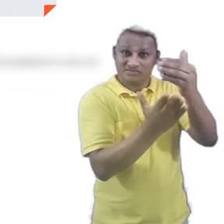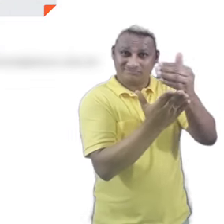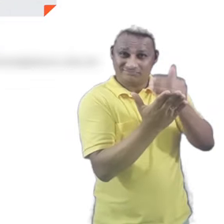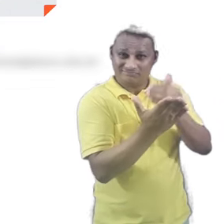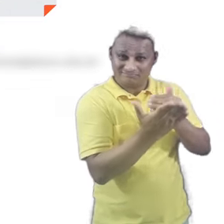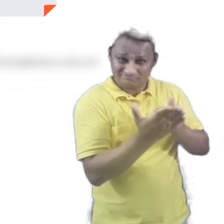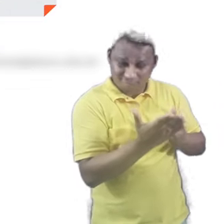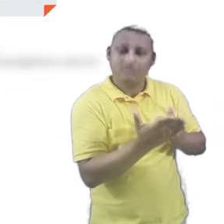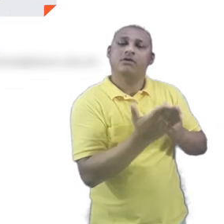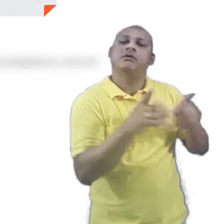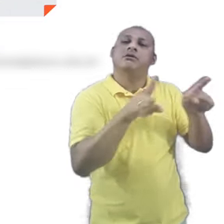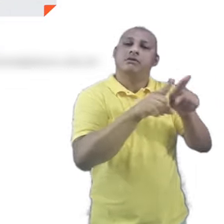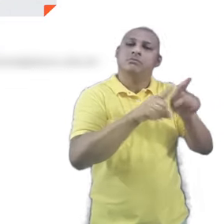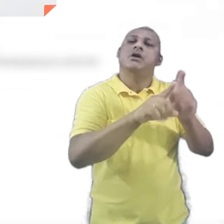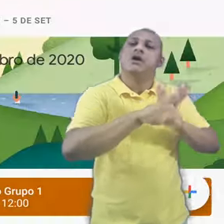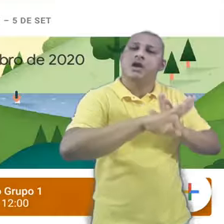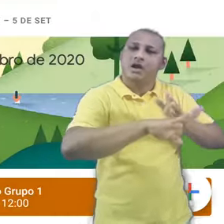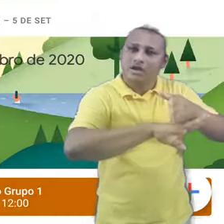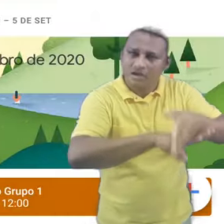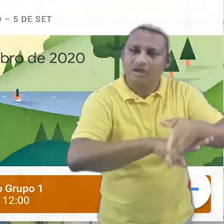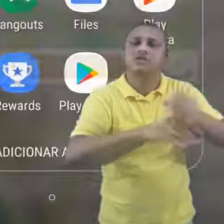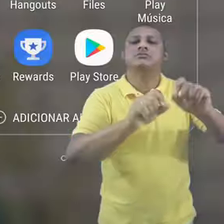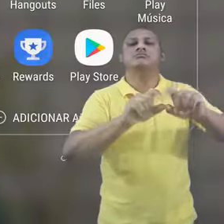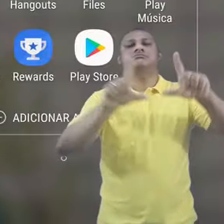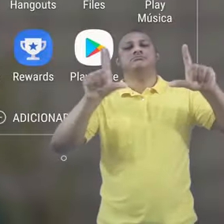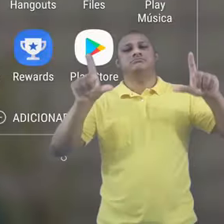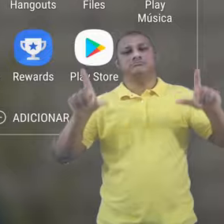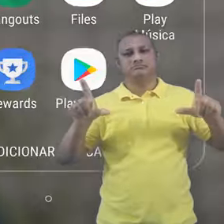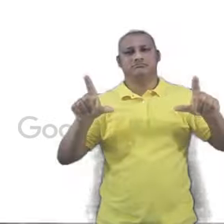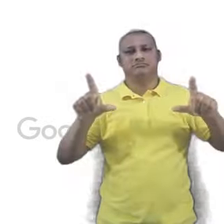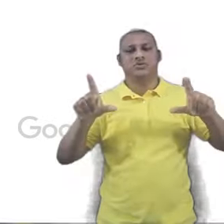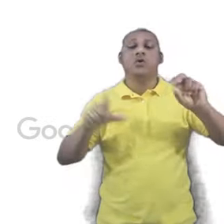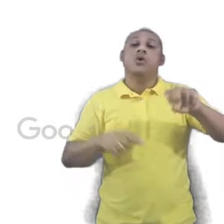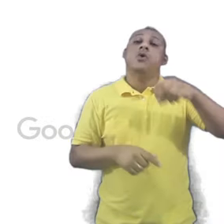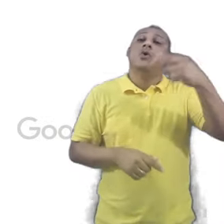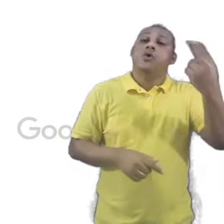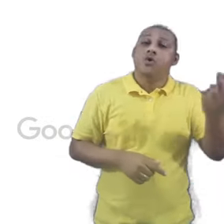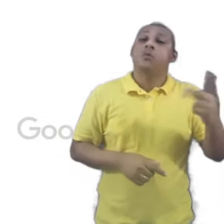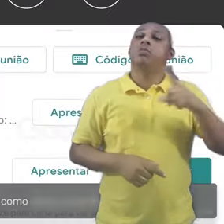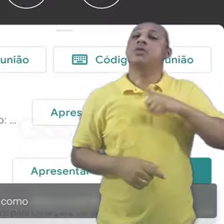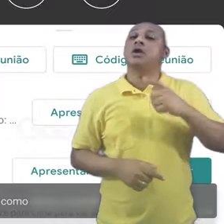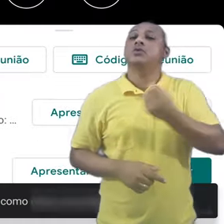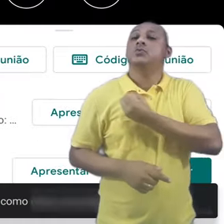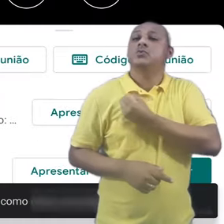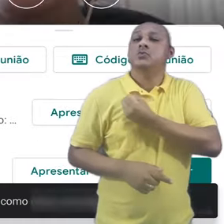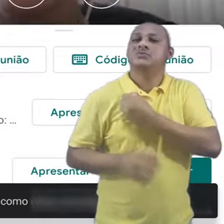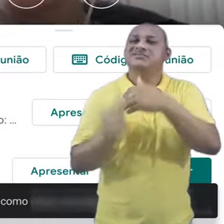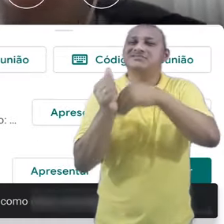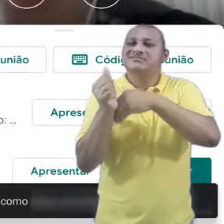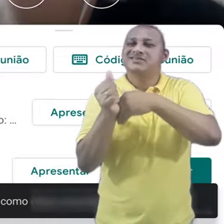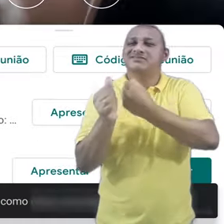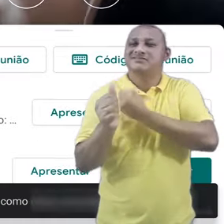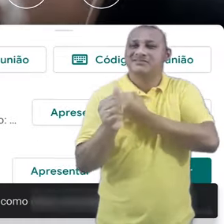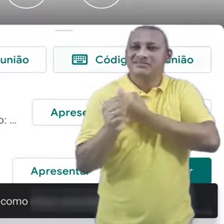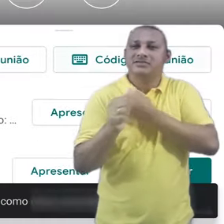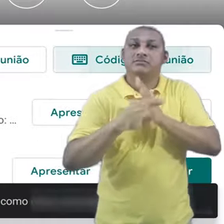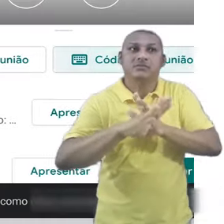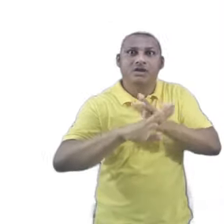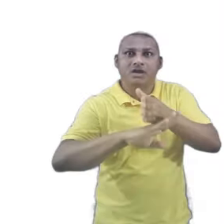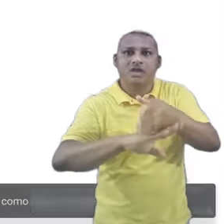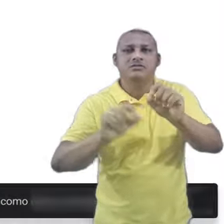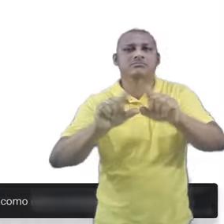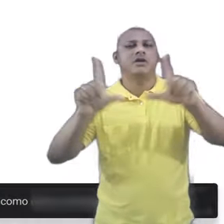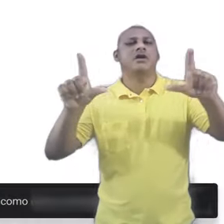No aplicativo do Google Meet, podemos também utilizar um código de reunião para entrar na